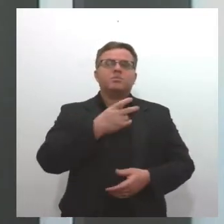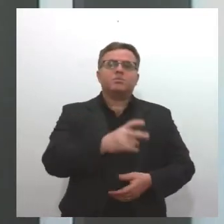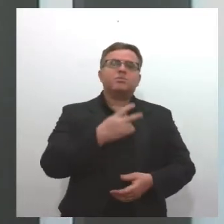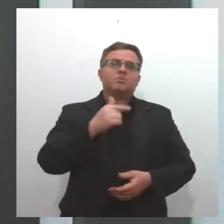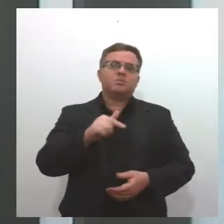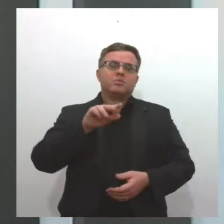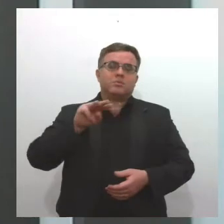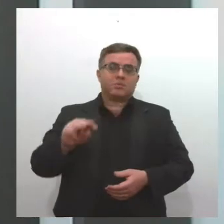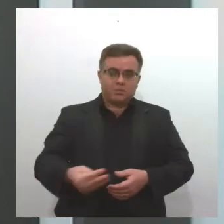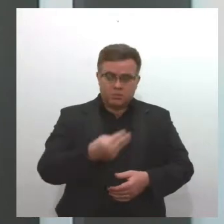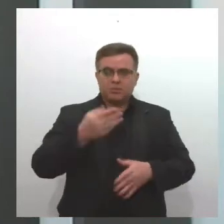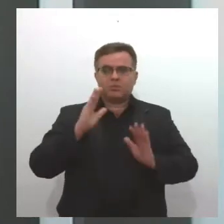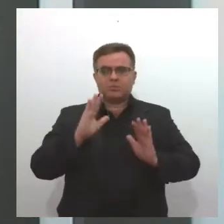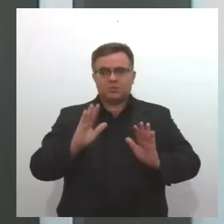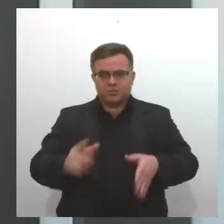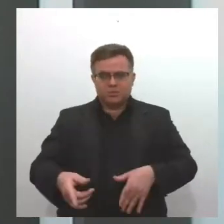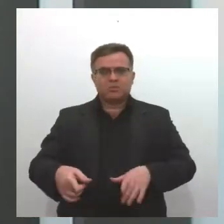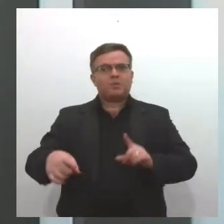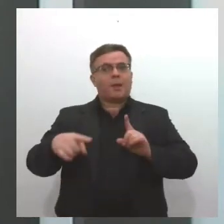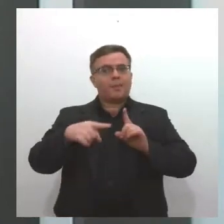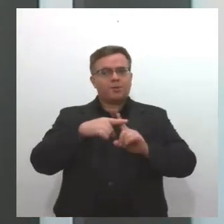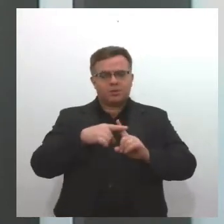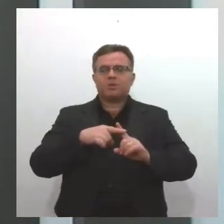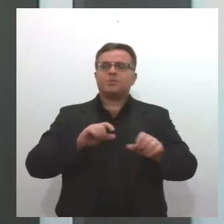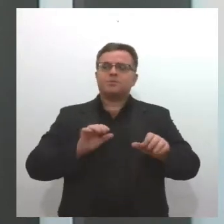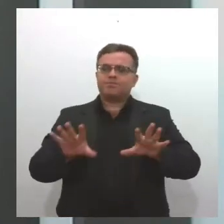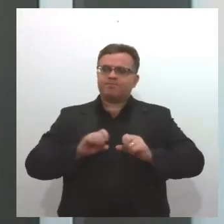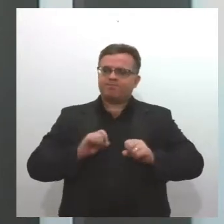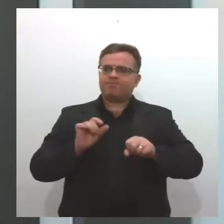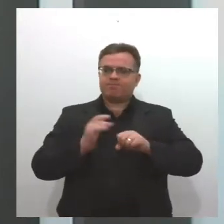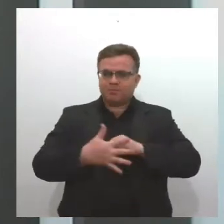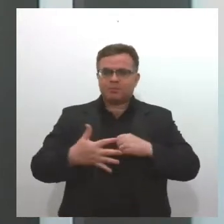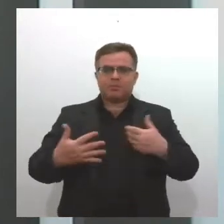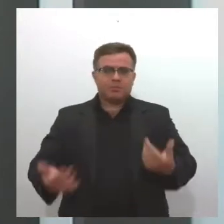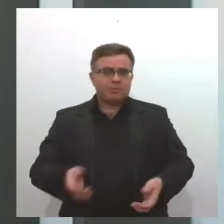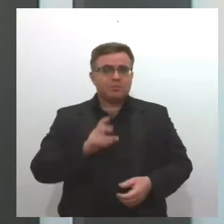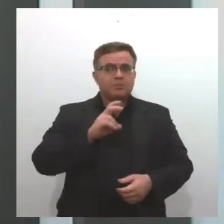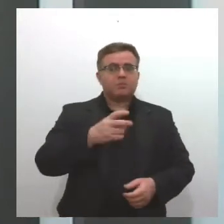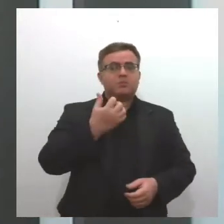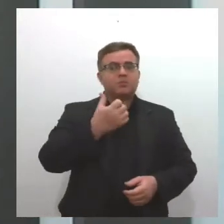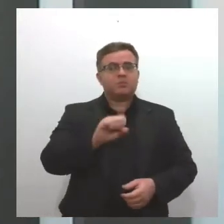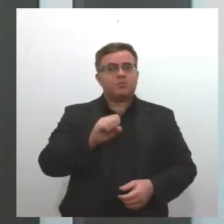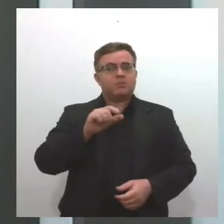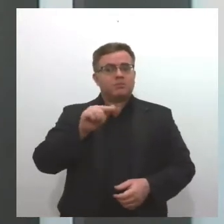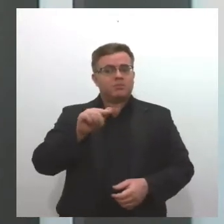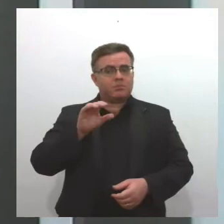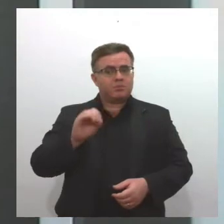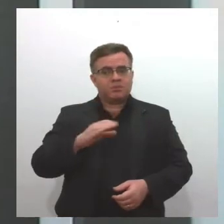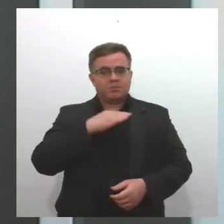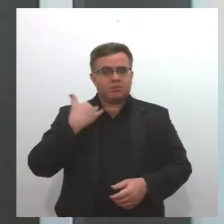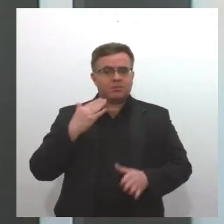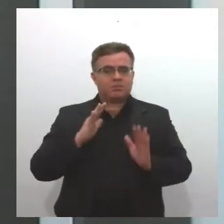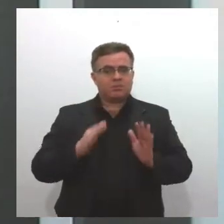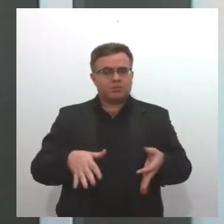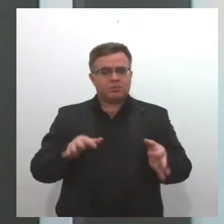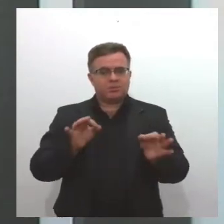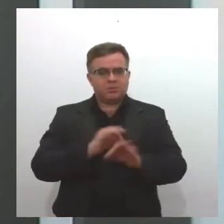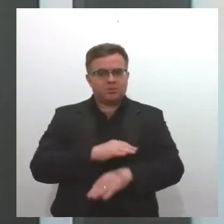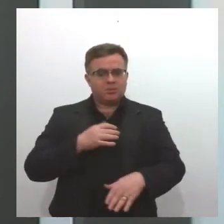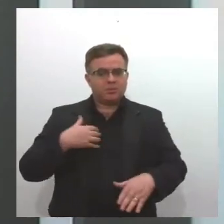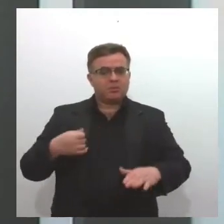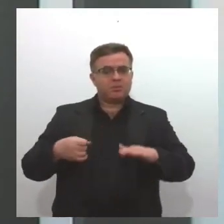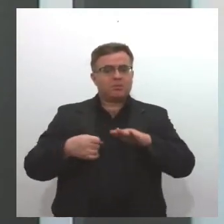pessoas já testaram positivo para a Covid-19 e 5.870 morreram. Estão internados